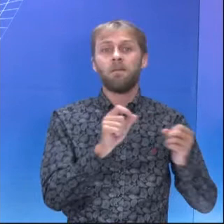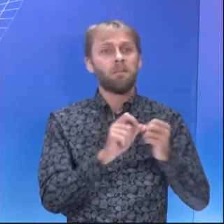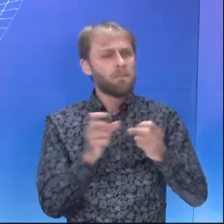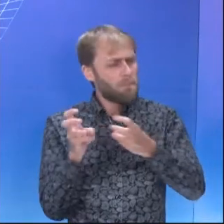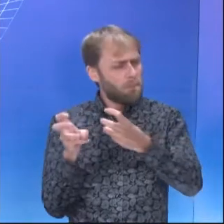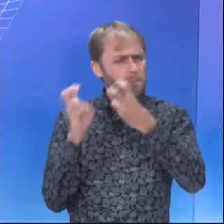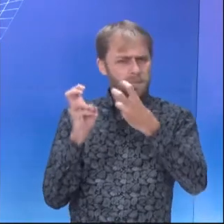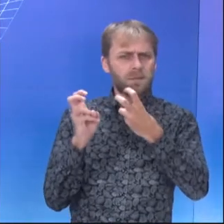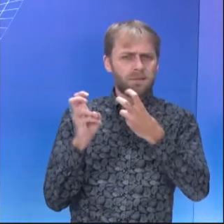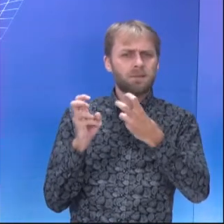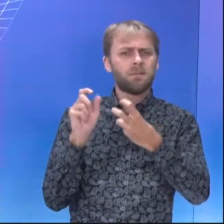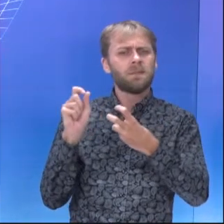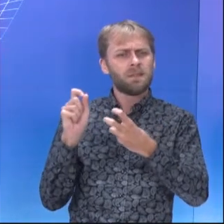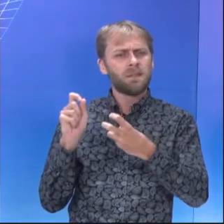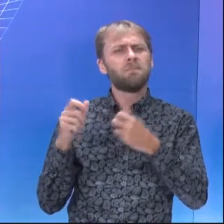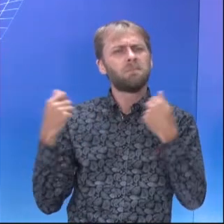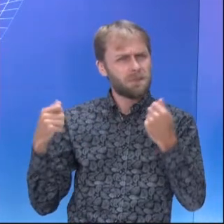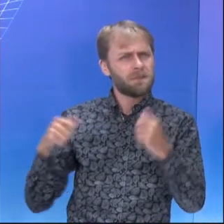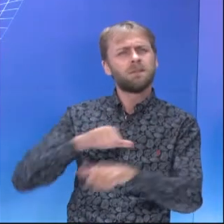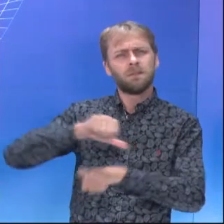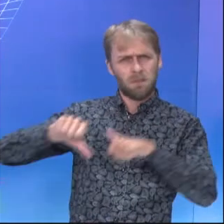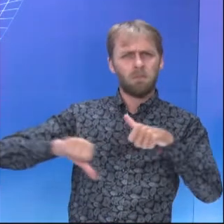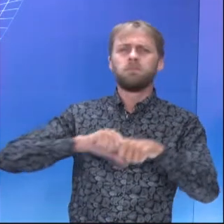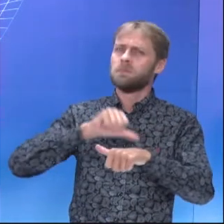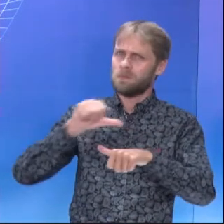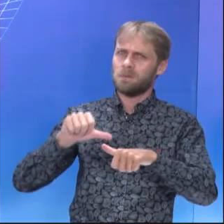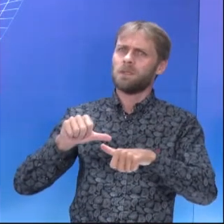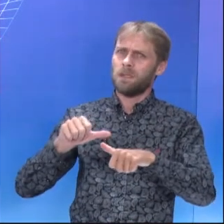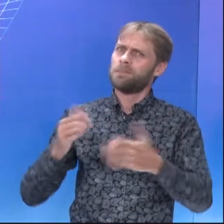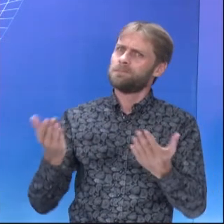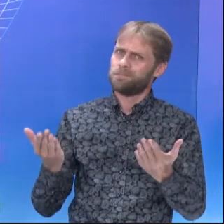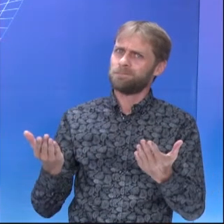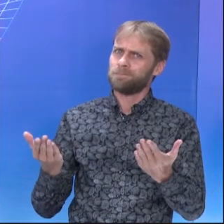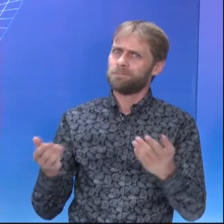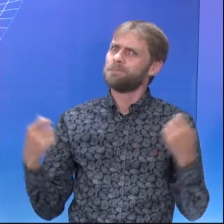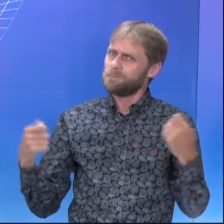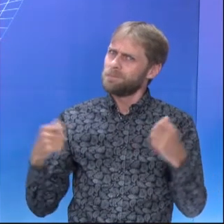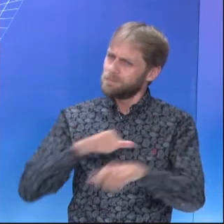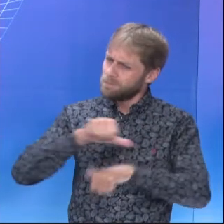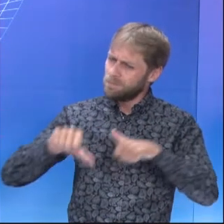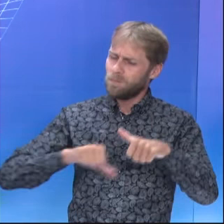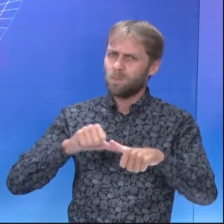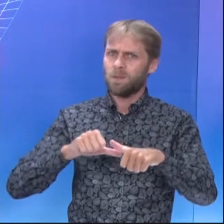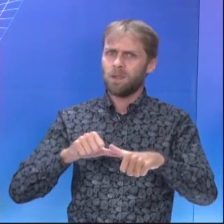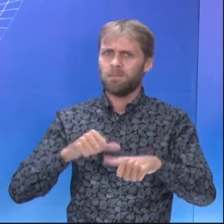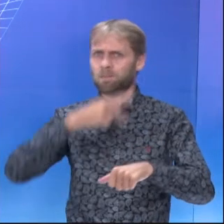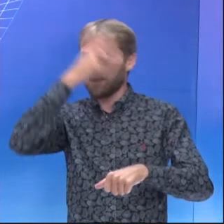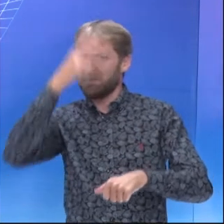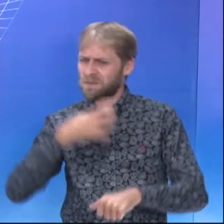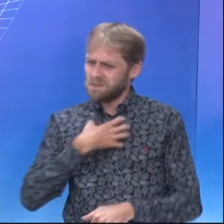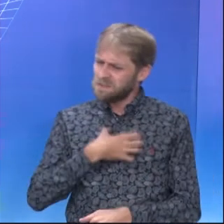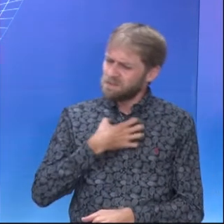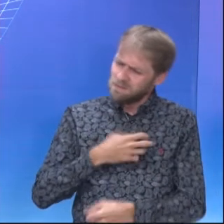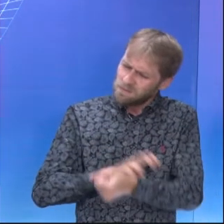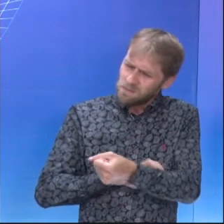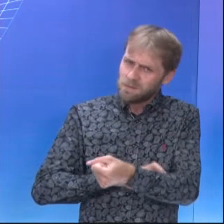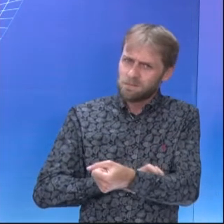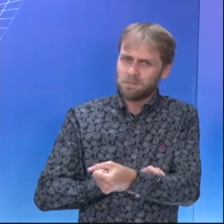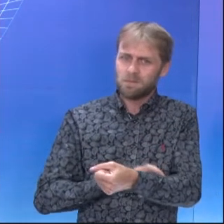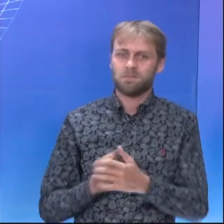To realize, que percebam that something needs to be changed. Então alguma coisa precisa ser mudada. Então a pessoa está indignada.